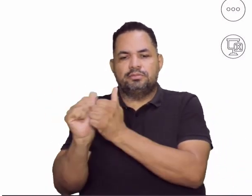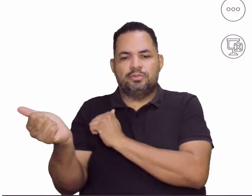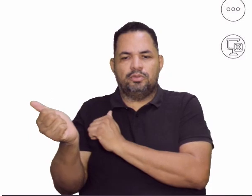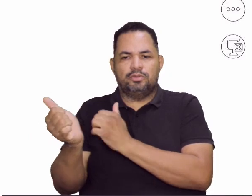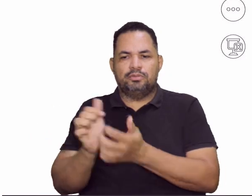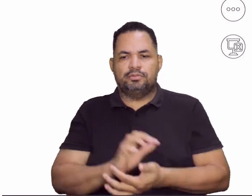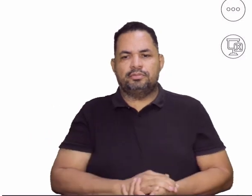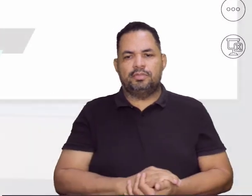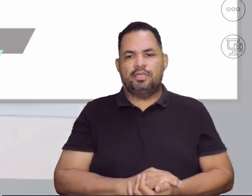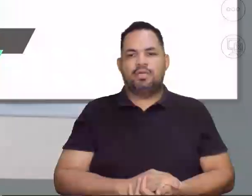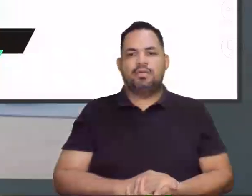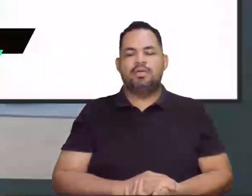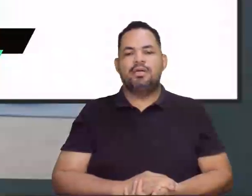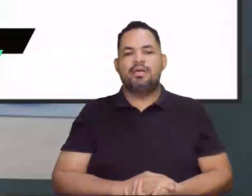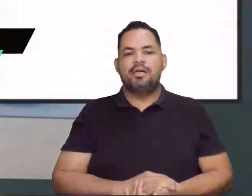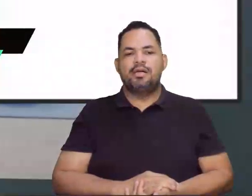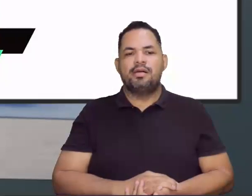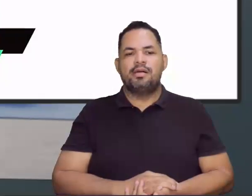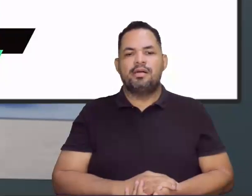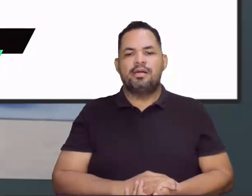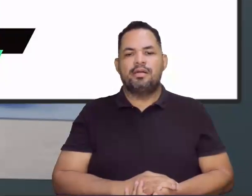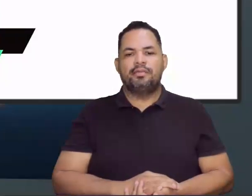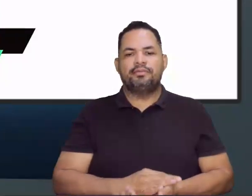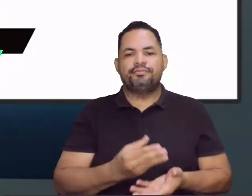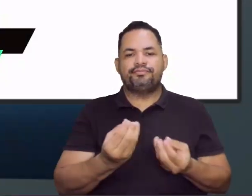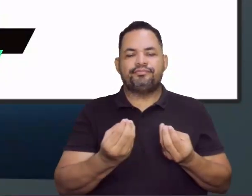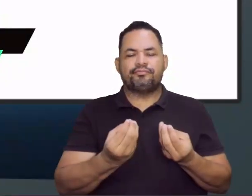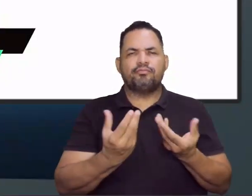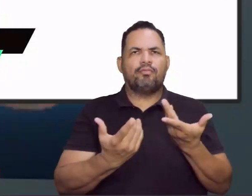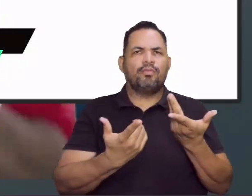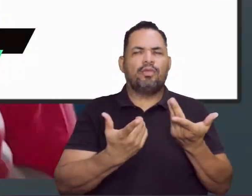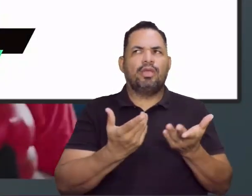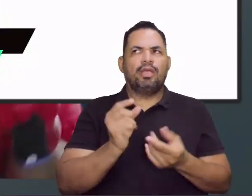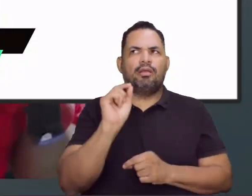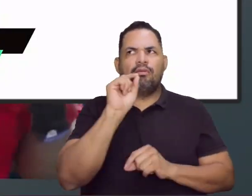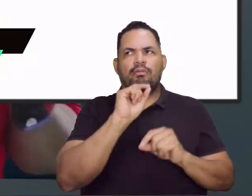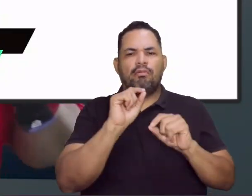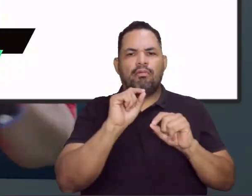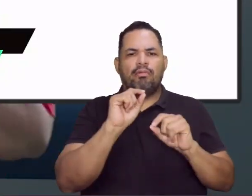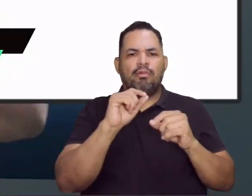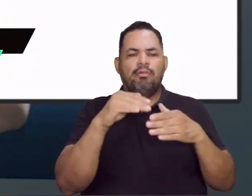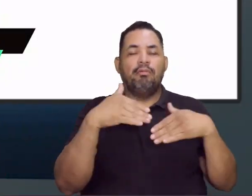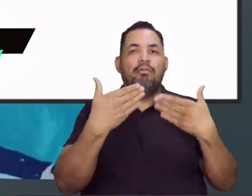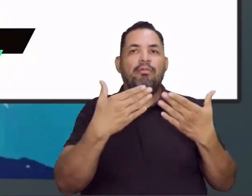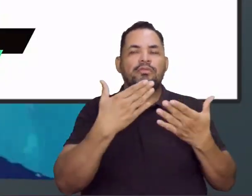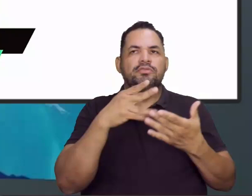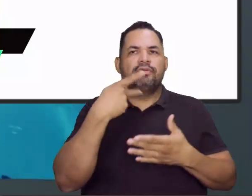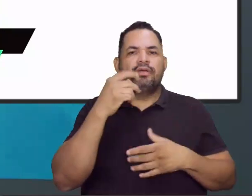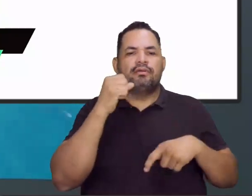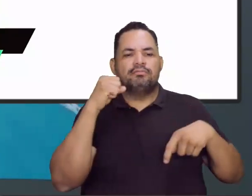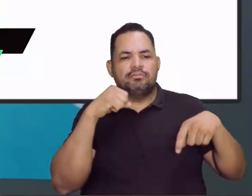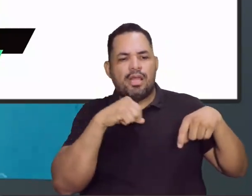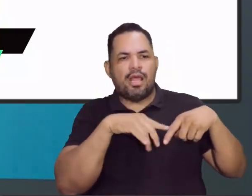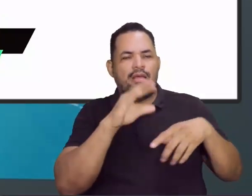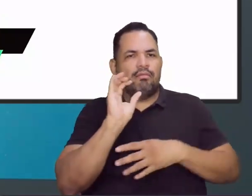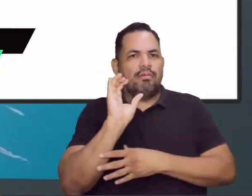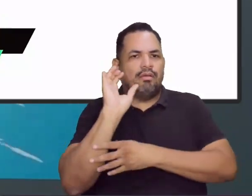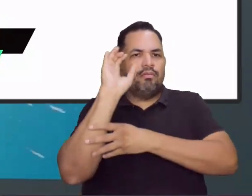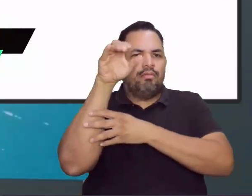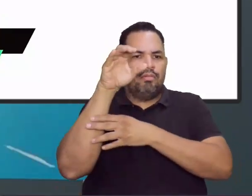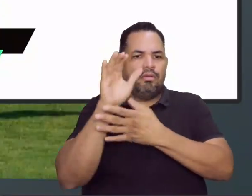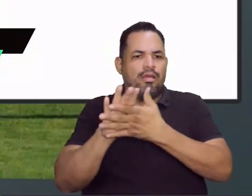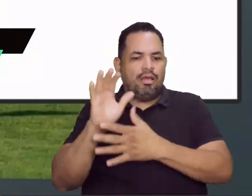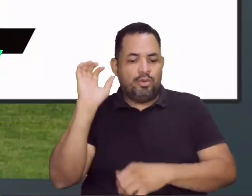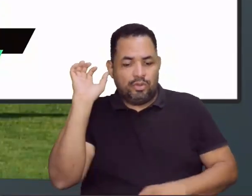perguntando, né, caríssimo estudante? Prof, os jogos que a senhora está se referindo, é o futebol, é o basquete, é o